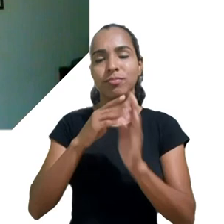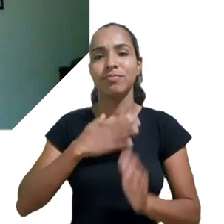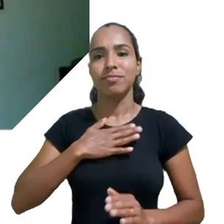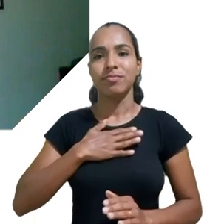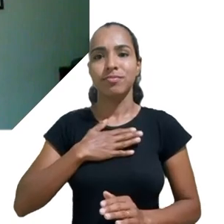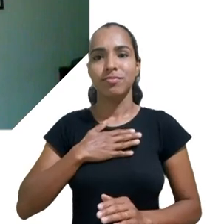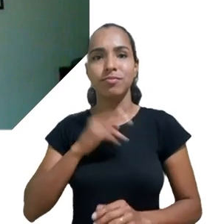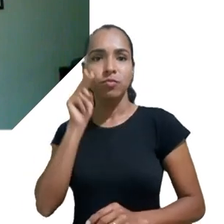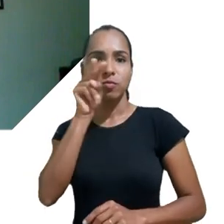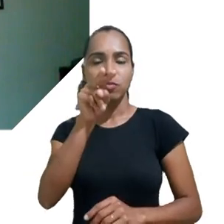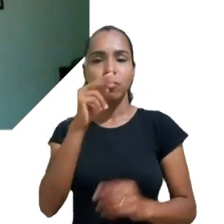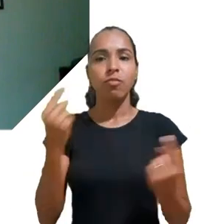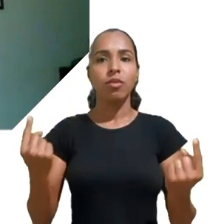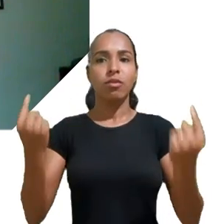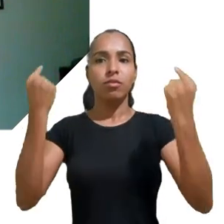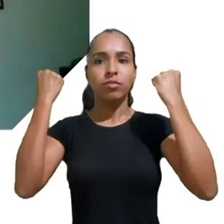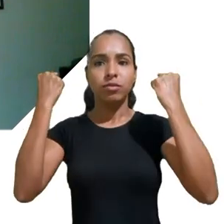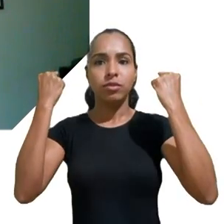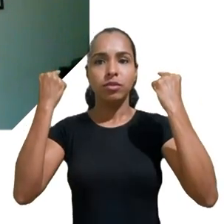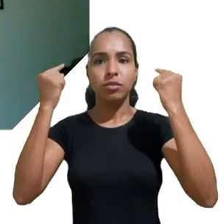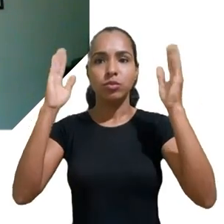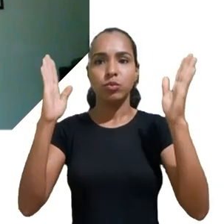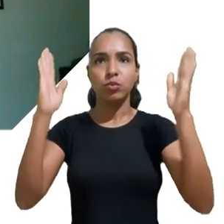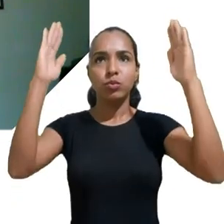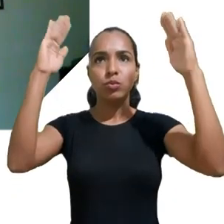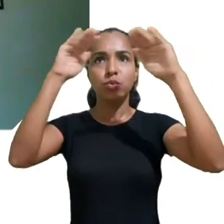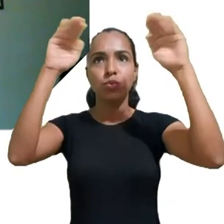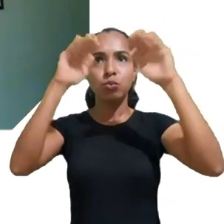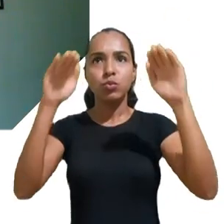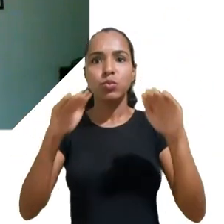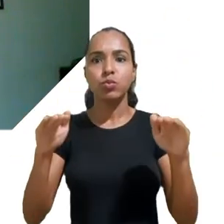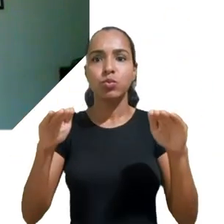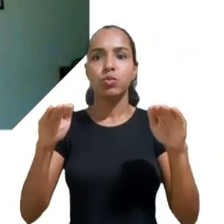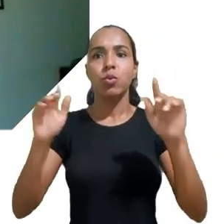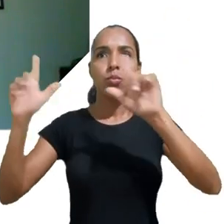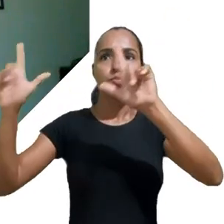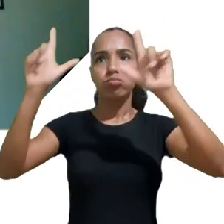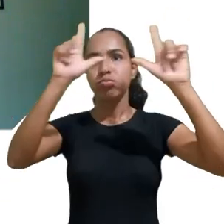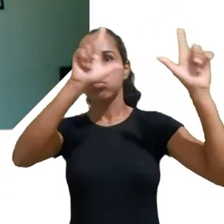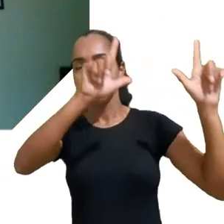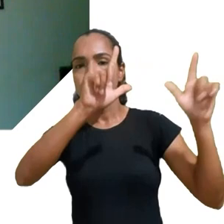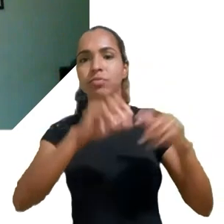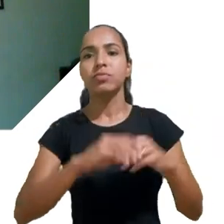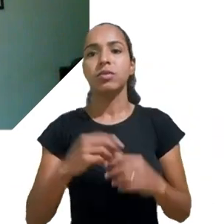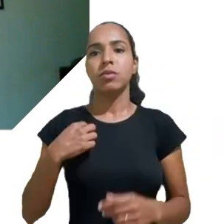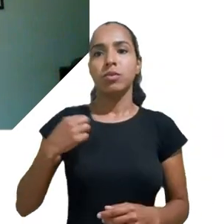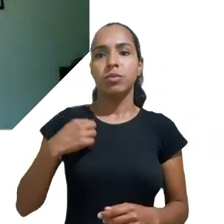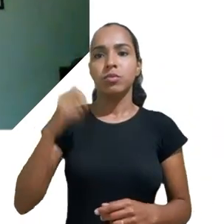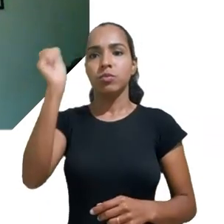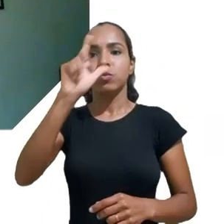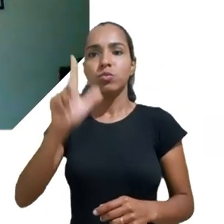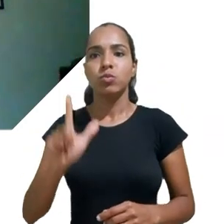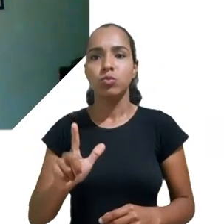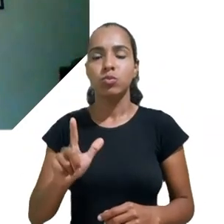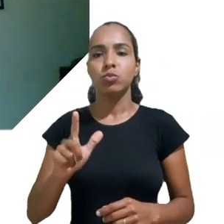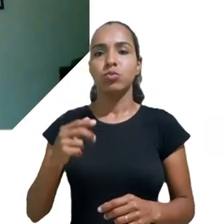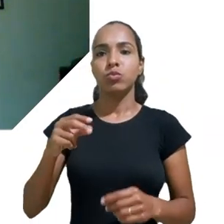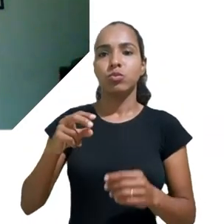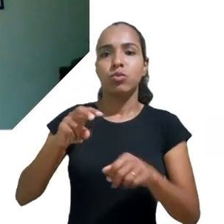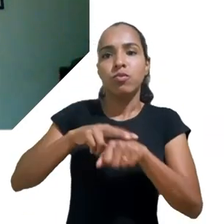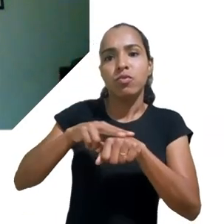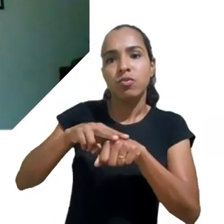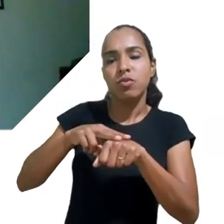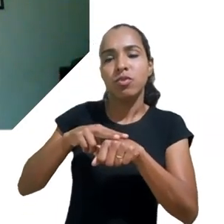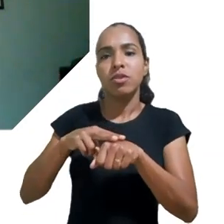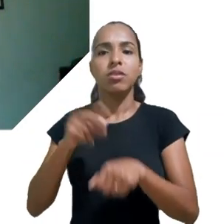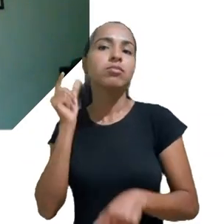estante, alguns quadros. Estou usando uma blusa azul, estampada de verde também, brinco dourado. Muito